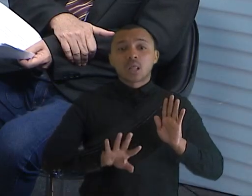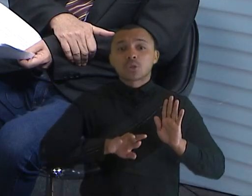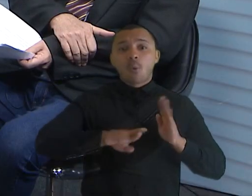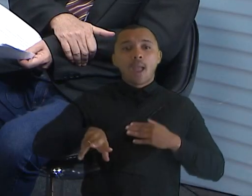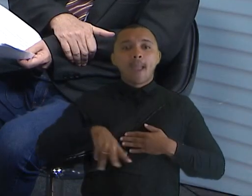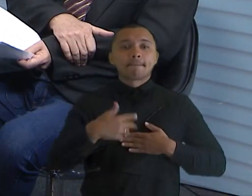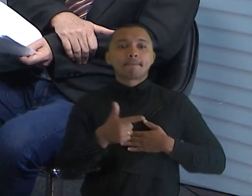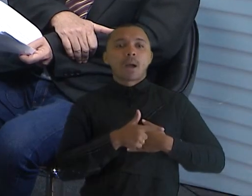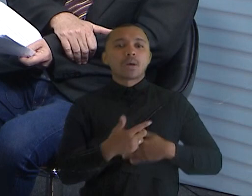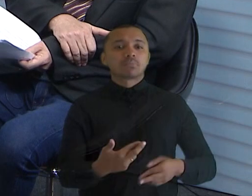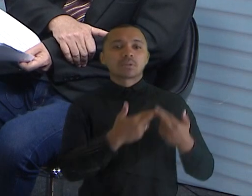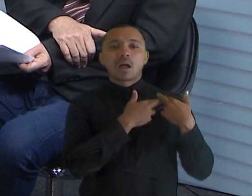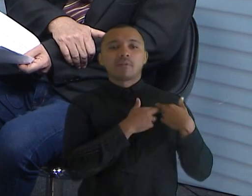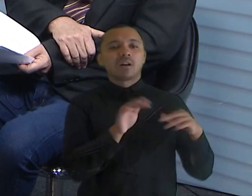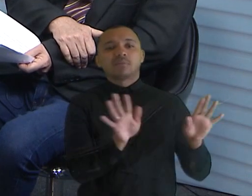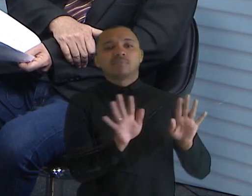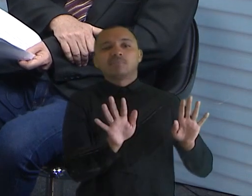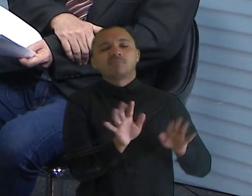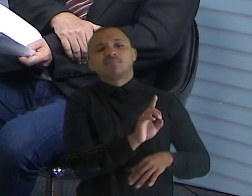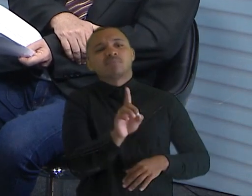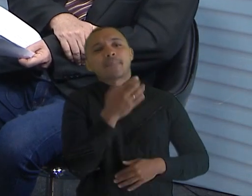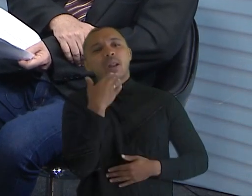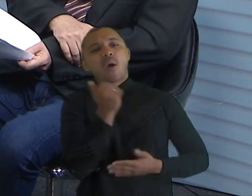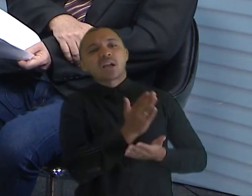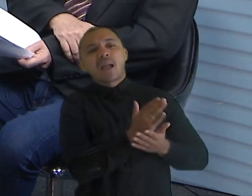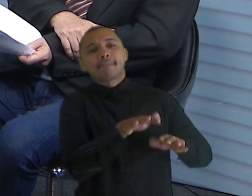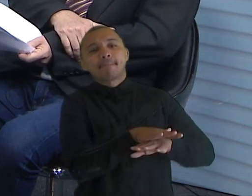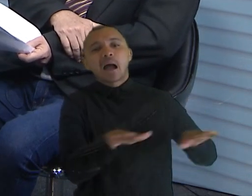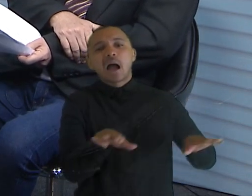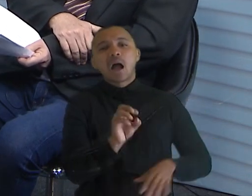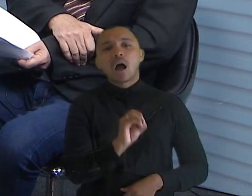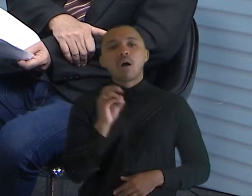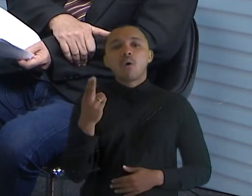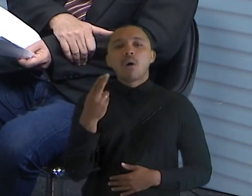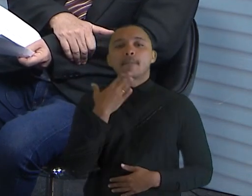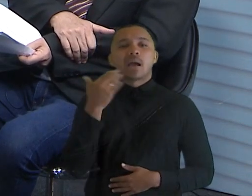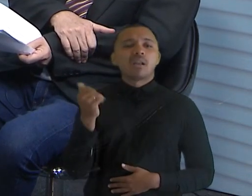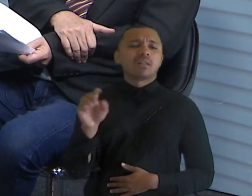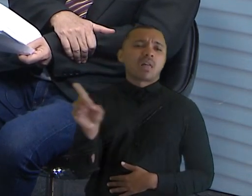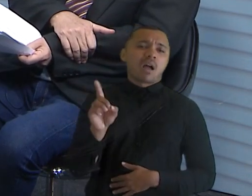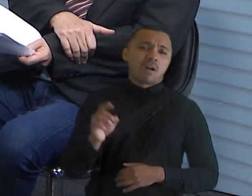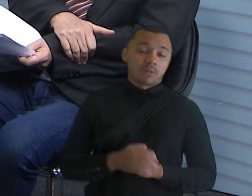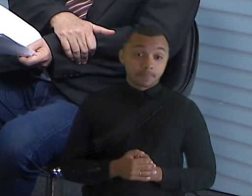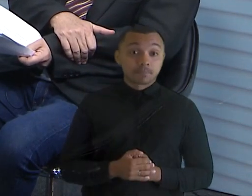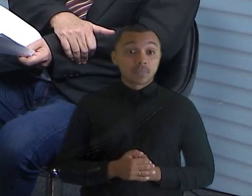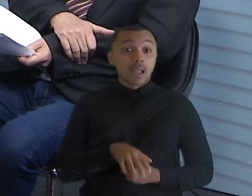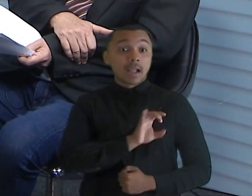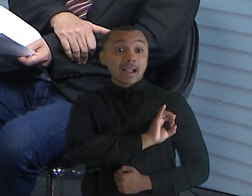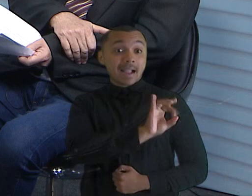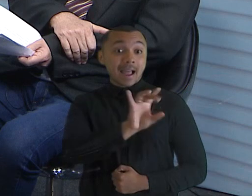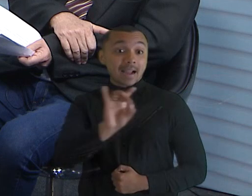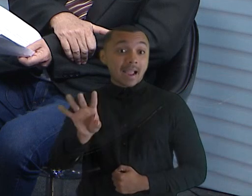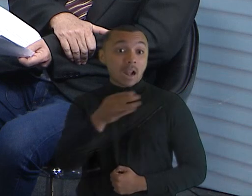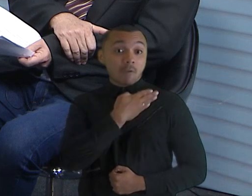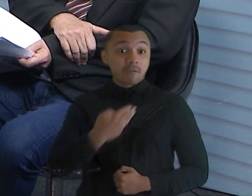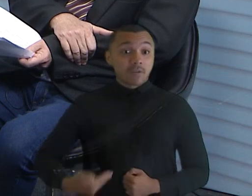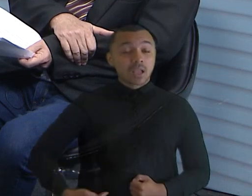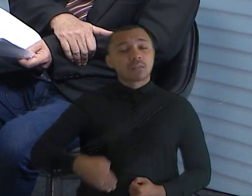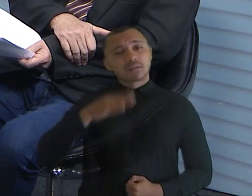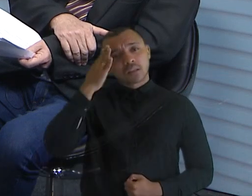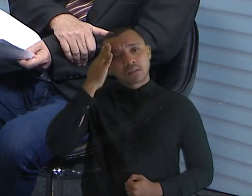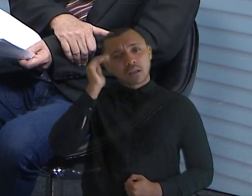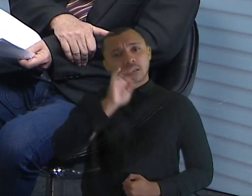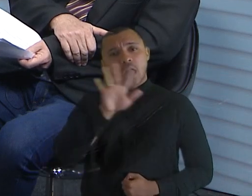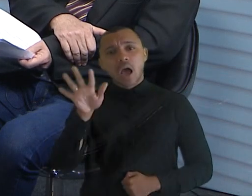do tribunal dizer não faça o carnaval, não faça, ou faça dessa maneira. Não é papel do carnaval isso. Aí cada gestor vê as suas prioridades, como o governo do Estado